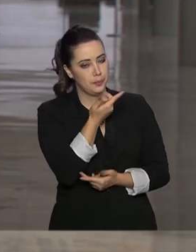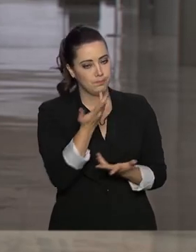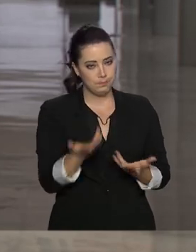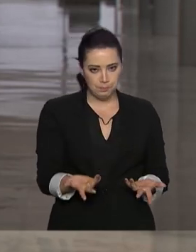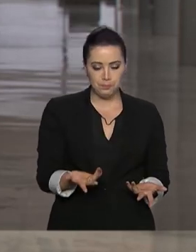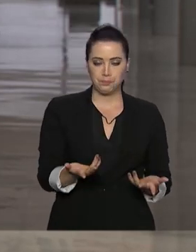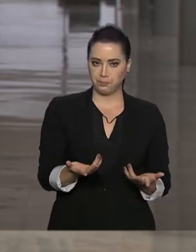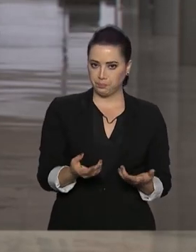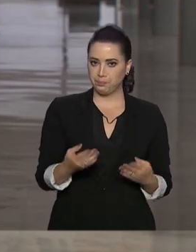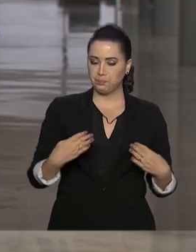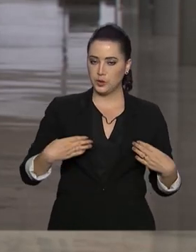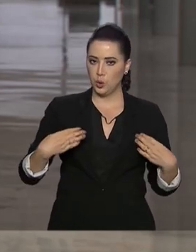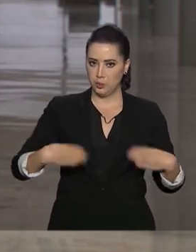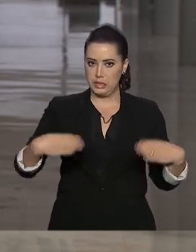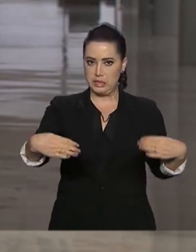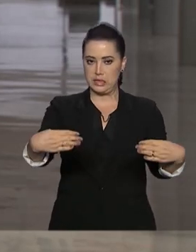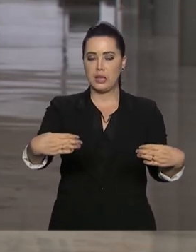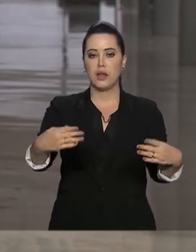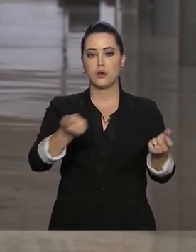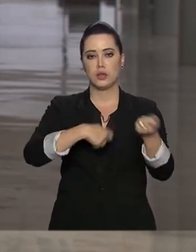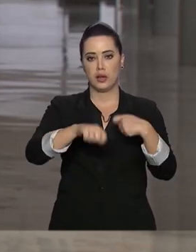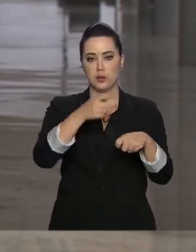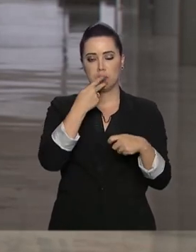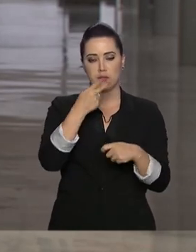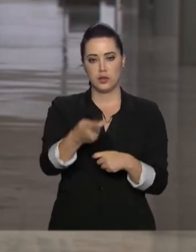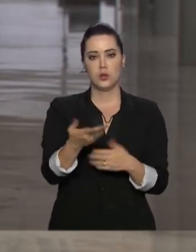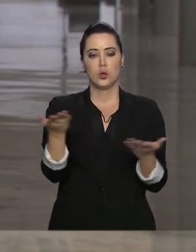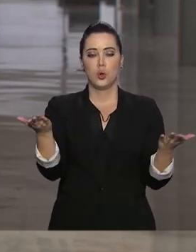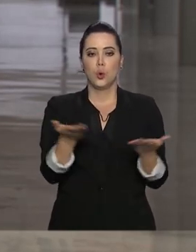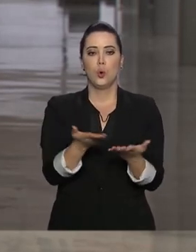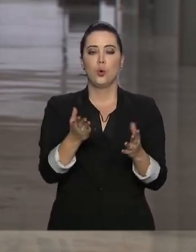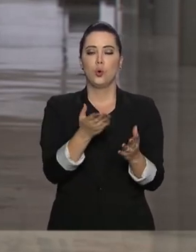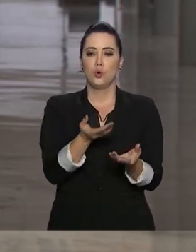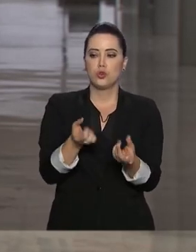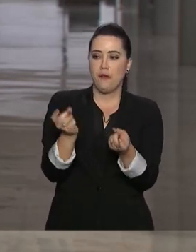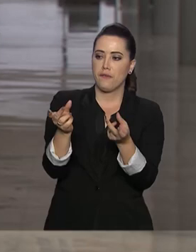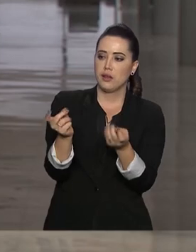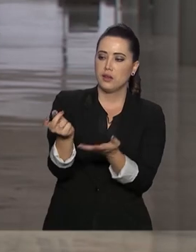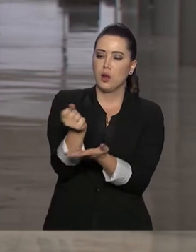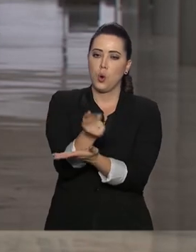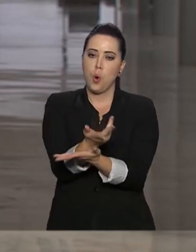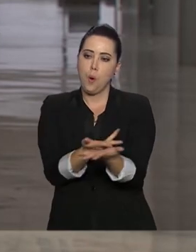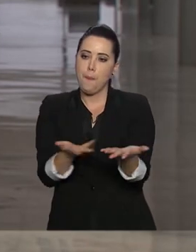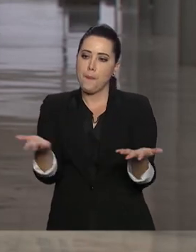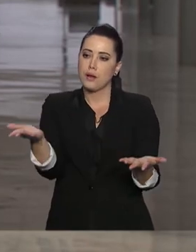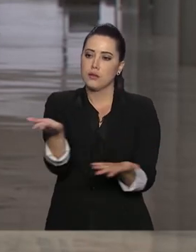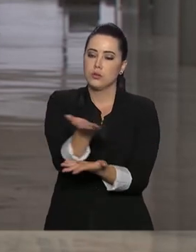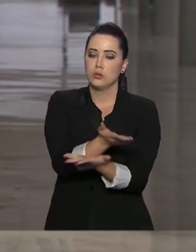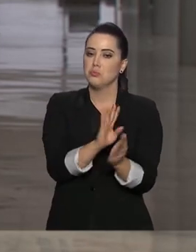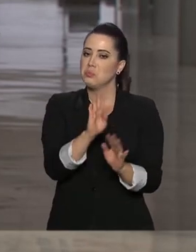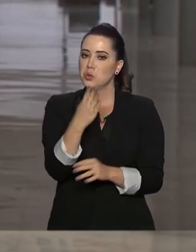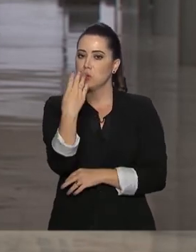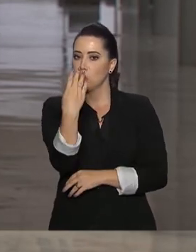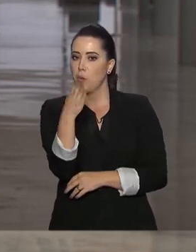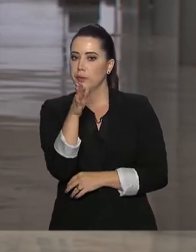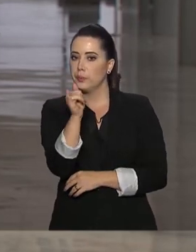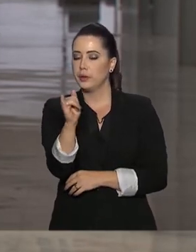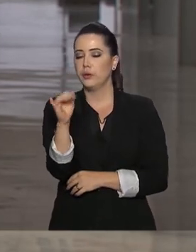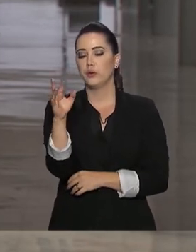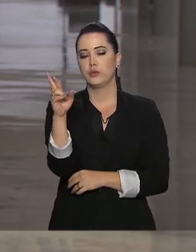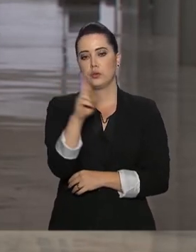Economia informou que hoje o fluxo comercial entre Brasil e Índia movimenta algo em torno de 4 bilhões de reais,